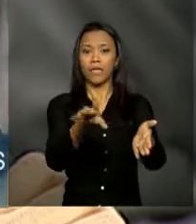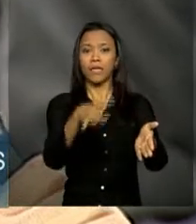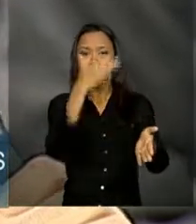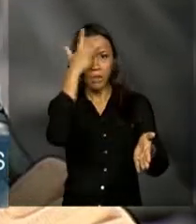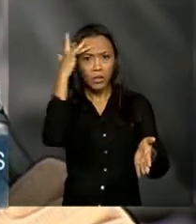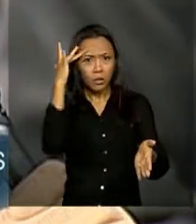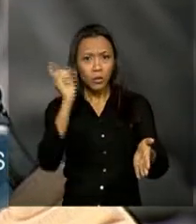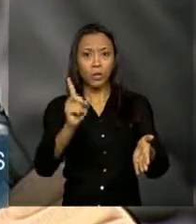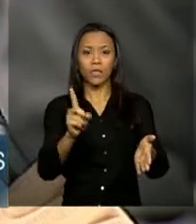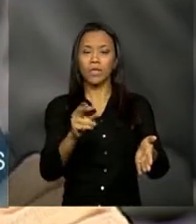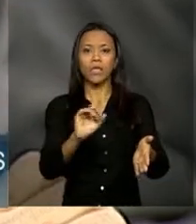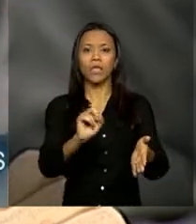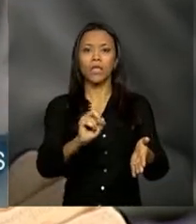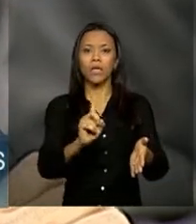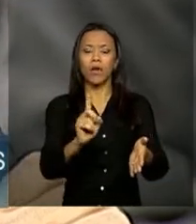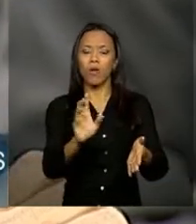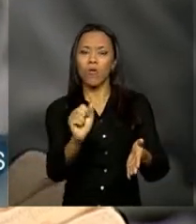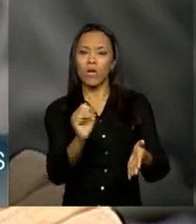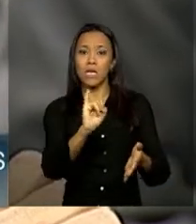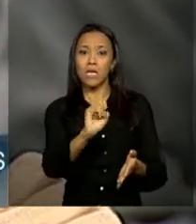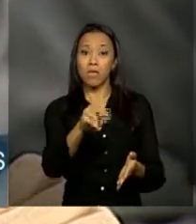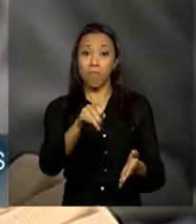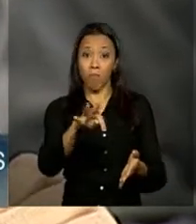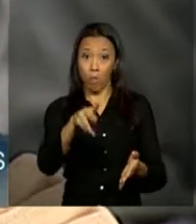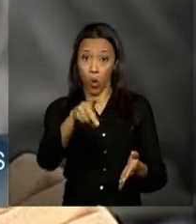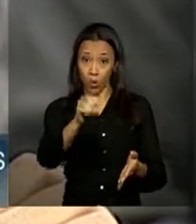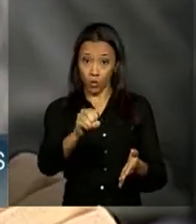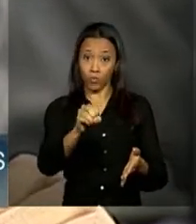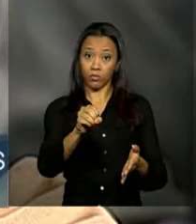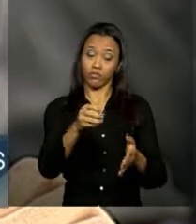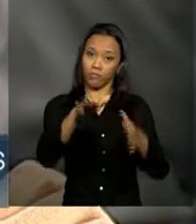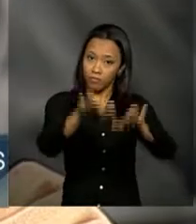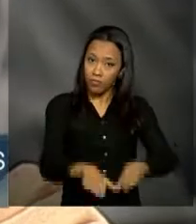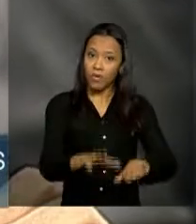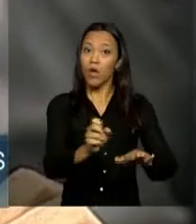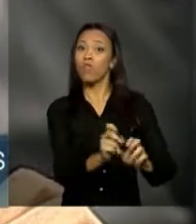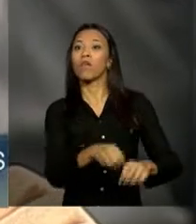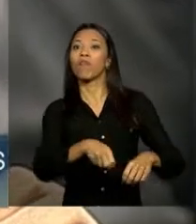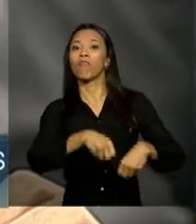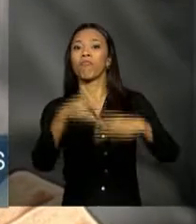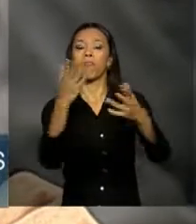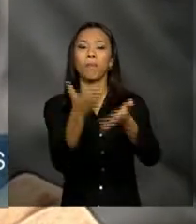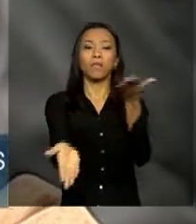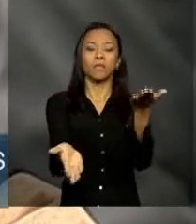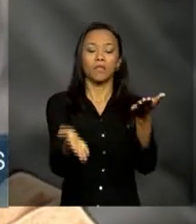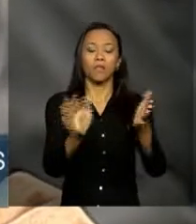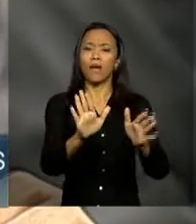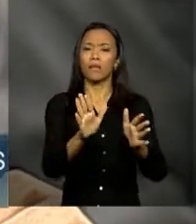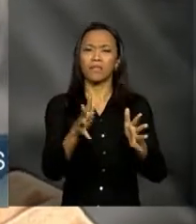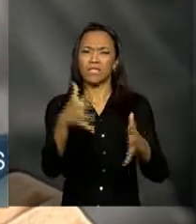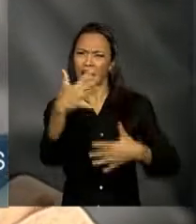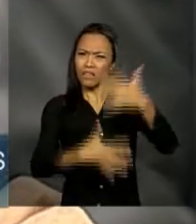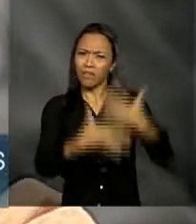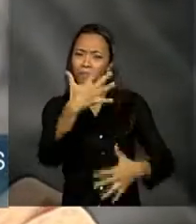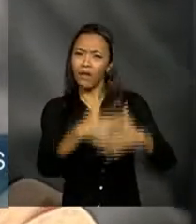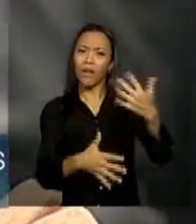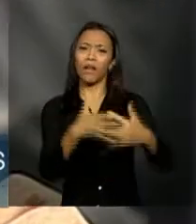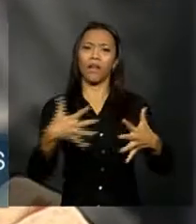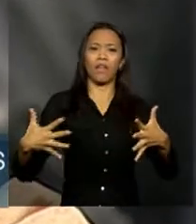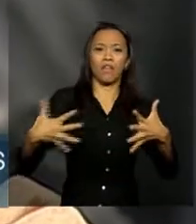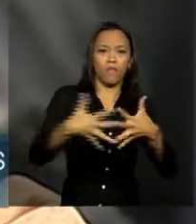exportar impostos, junto com as mercadorias. Quer dizer, até que ponto essa medida do Ministério da Fazenda atrapalha, ou